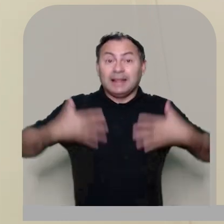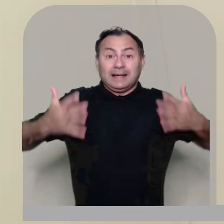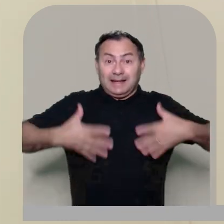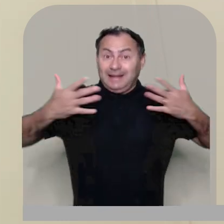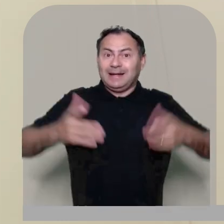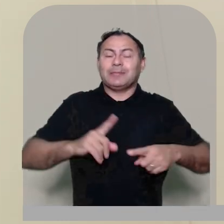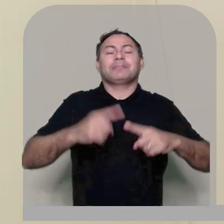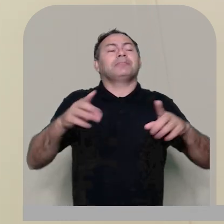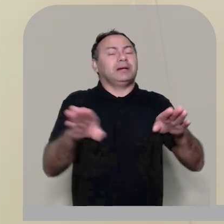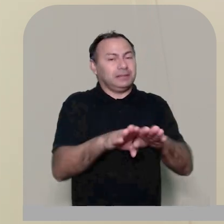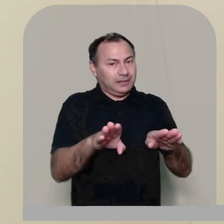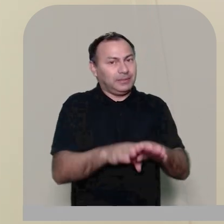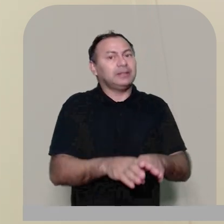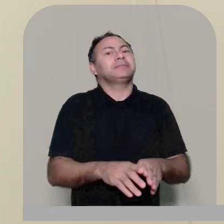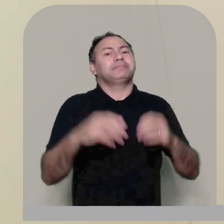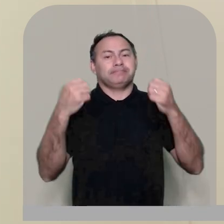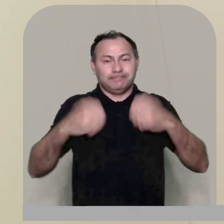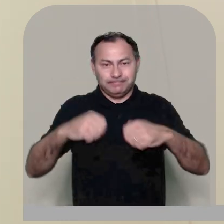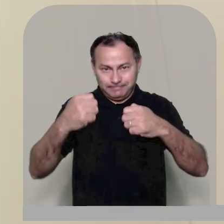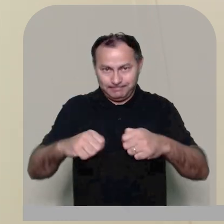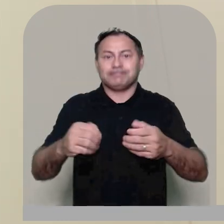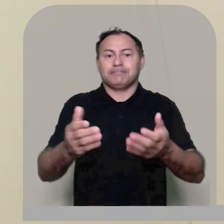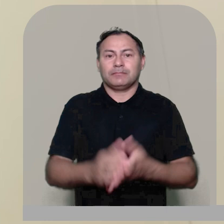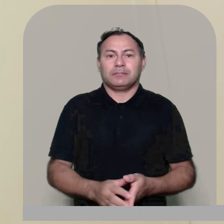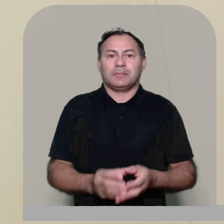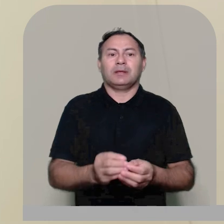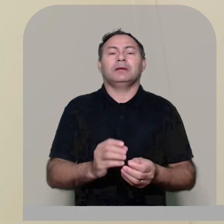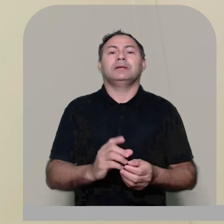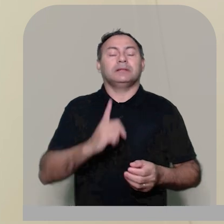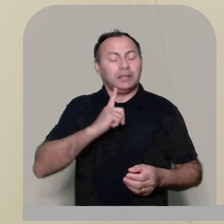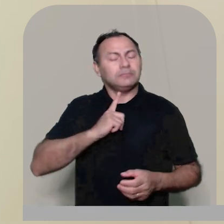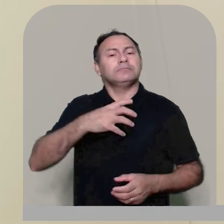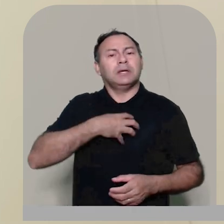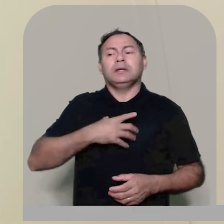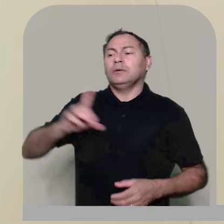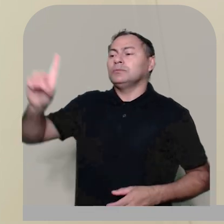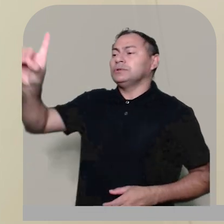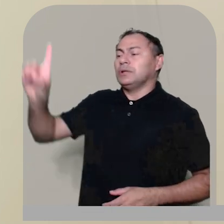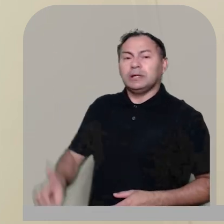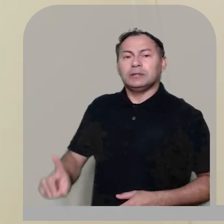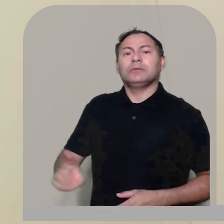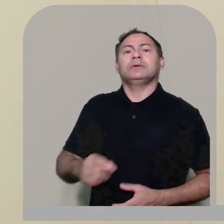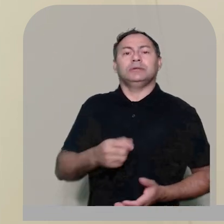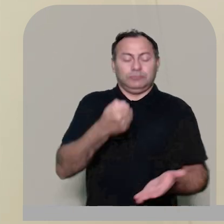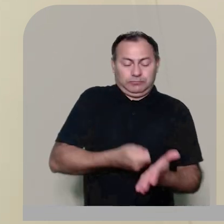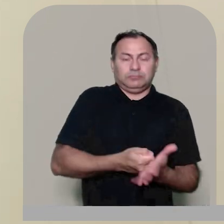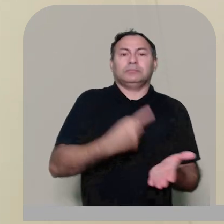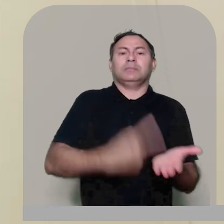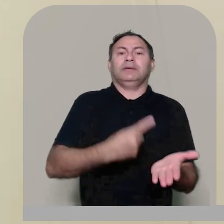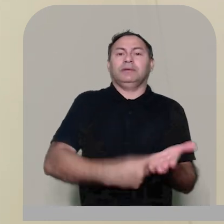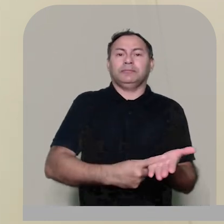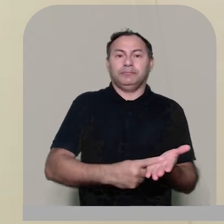mas também é uma necessidade e comporta um direito e um dever